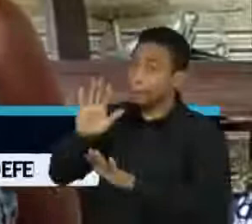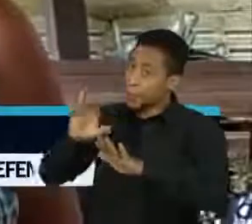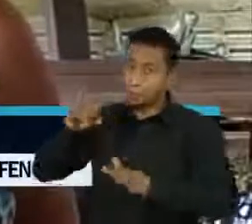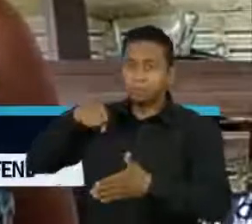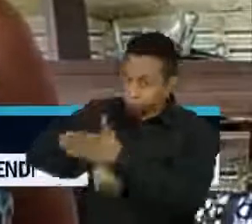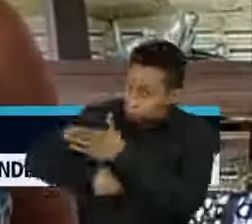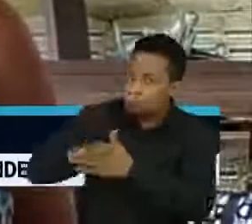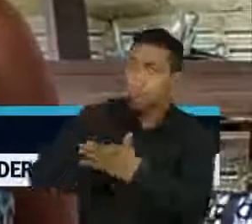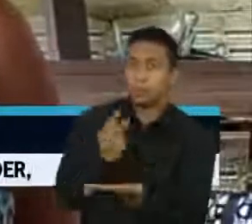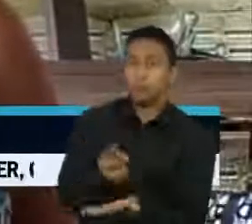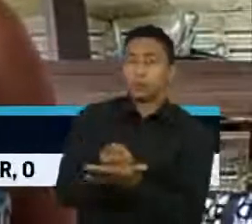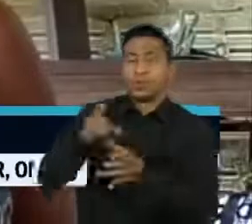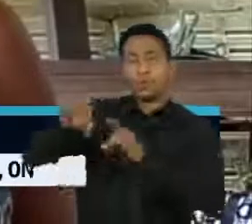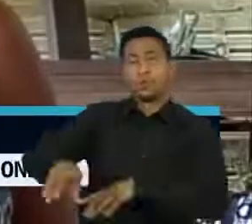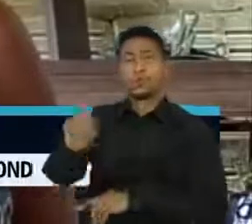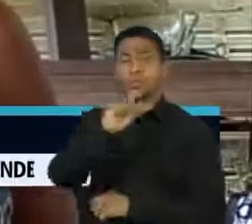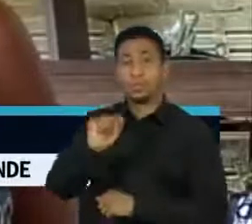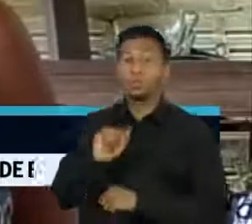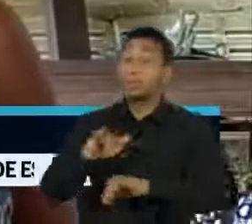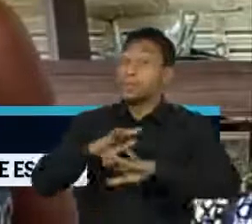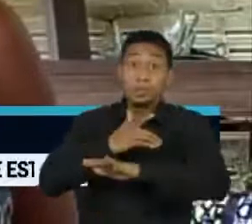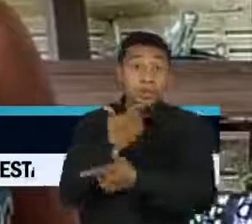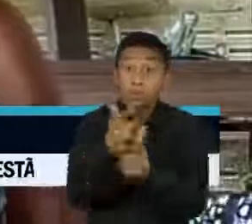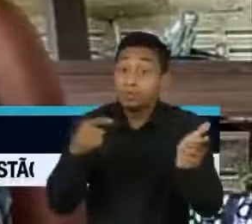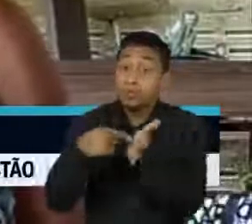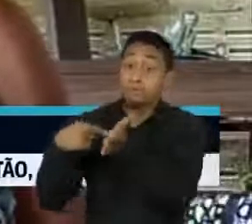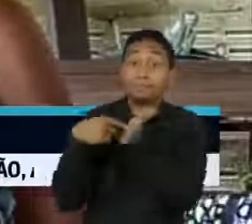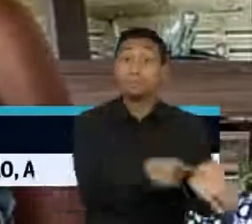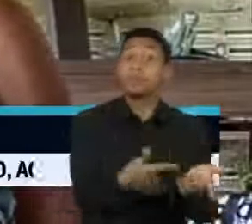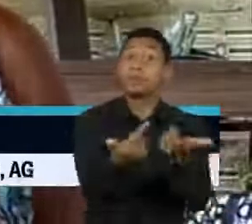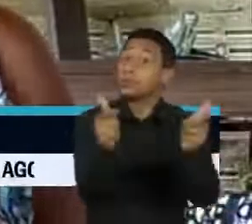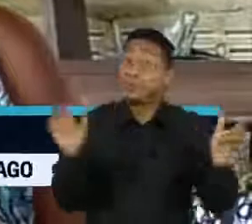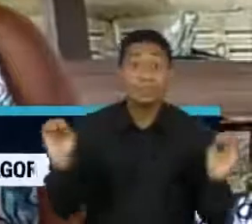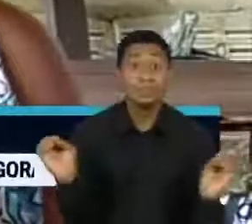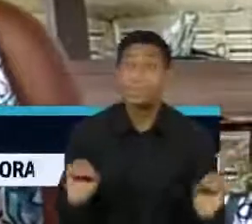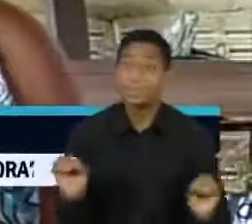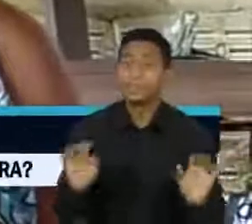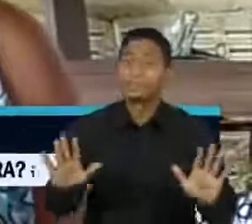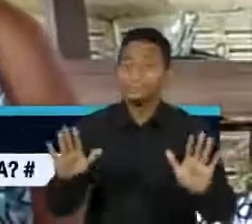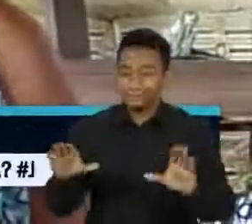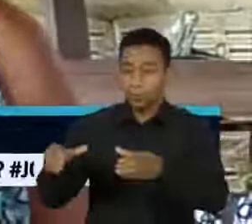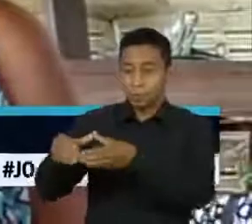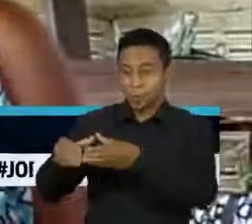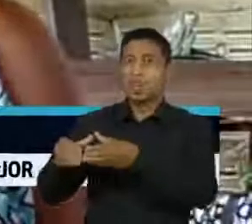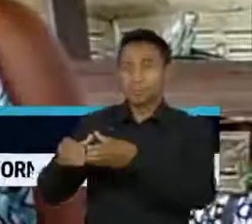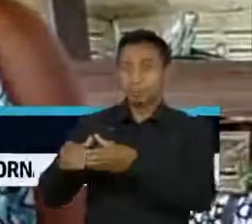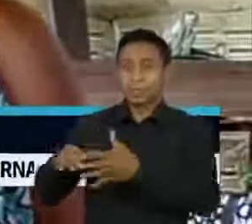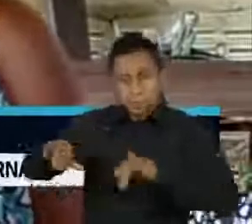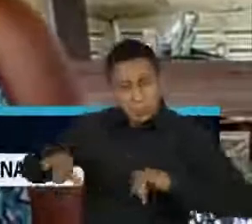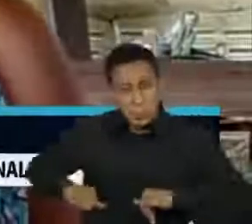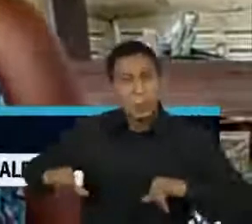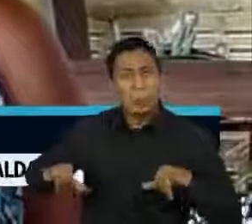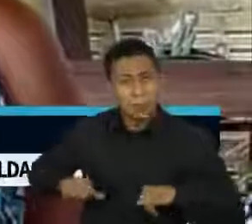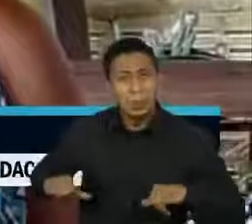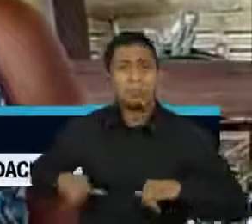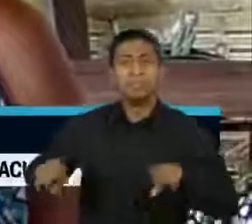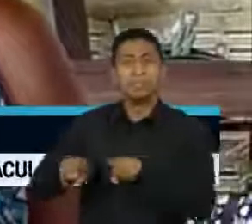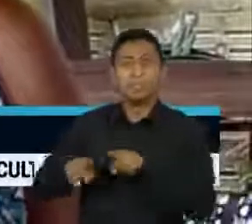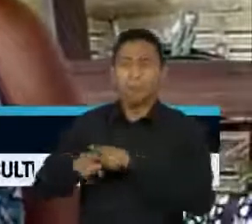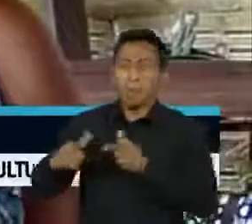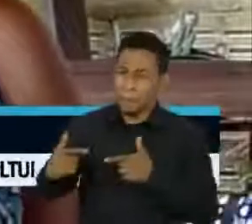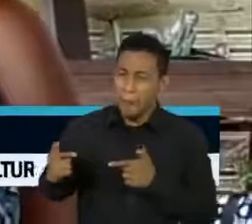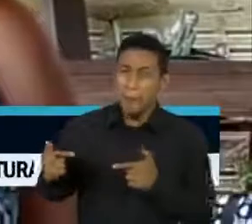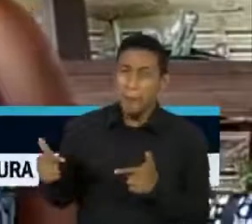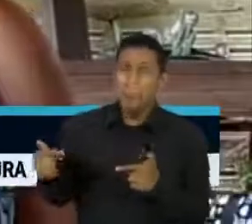as denúncias que eles faziam da exploração e nem das ameaças de morte que sofriam. A pauta dos conflitos agrários e dos conflitos ambientais